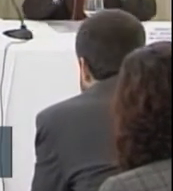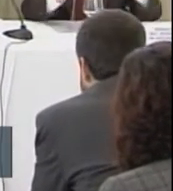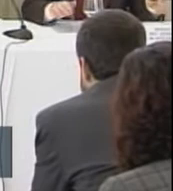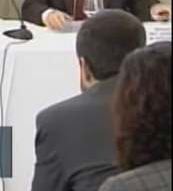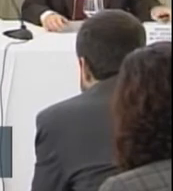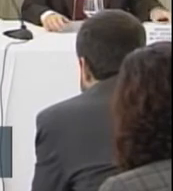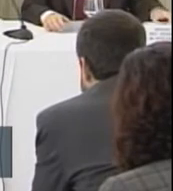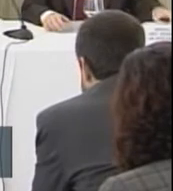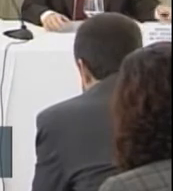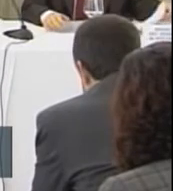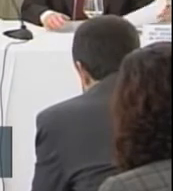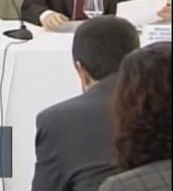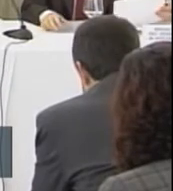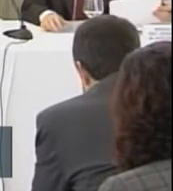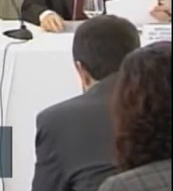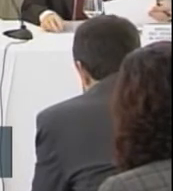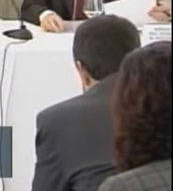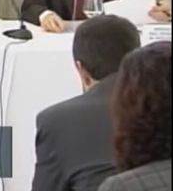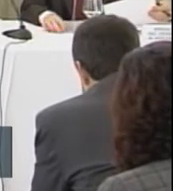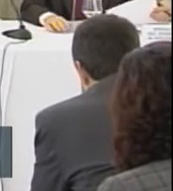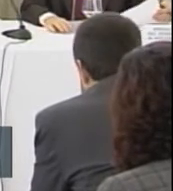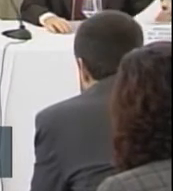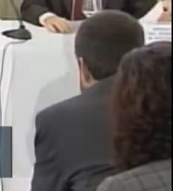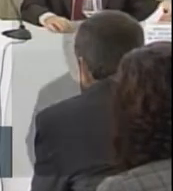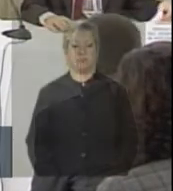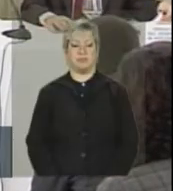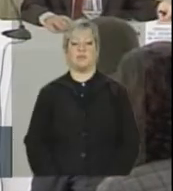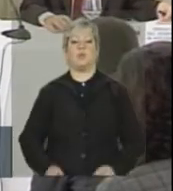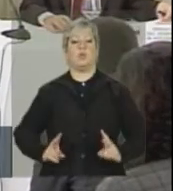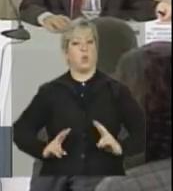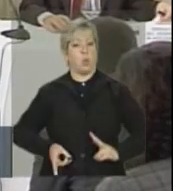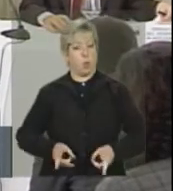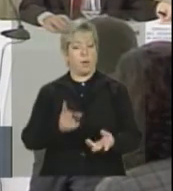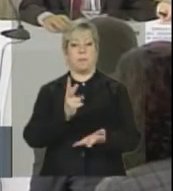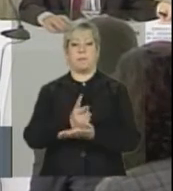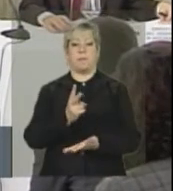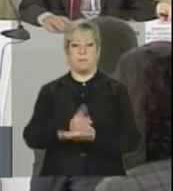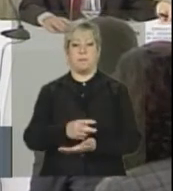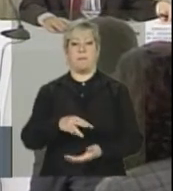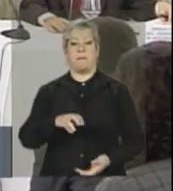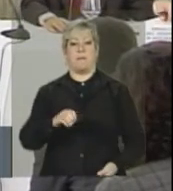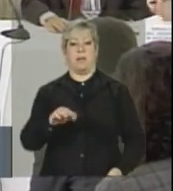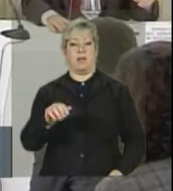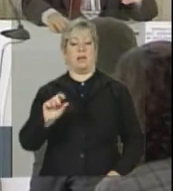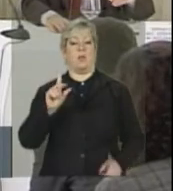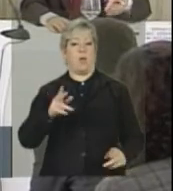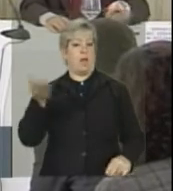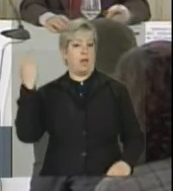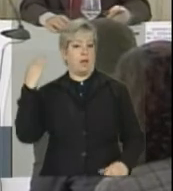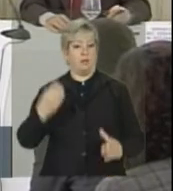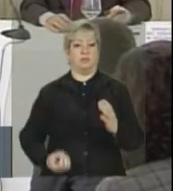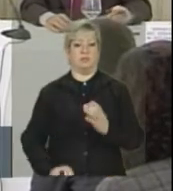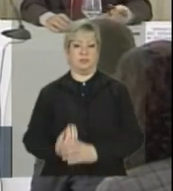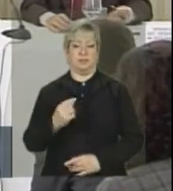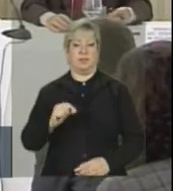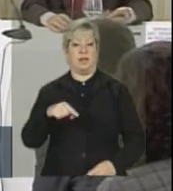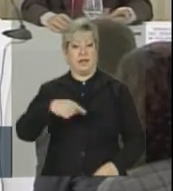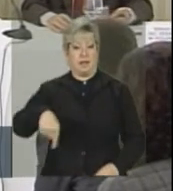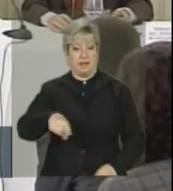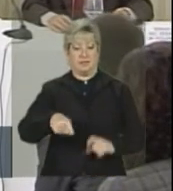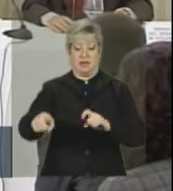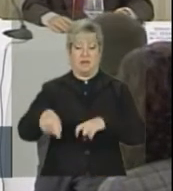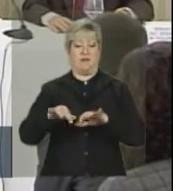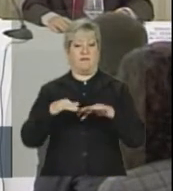Até 2014, continuam as mesmas metas nossas do lançamento. Essas da agricultura